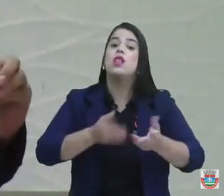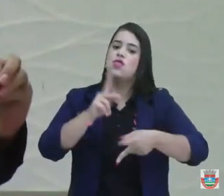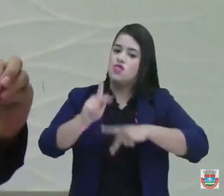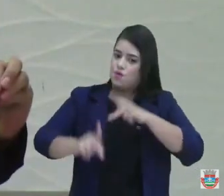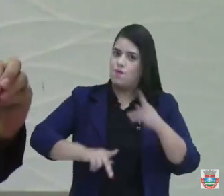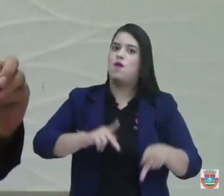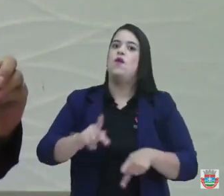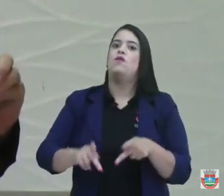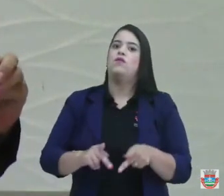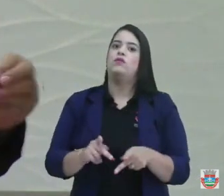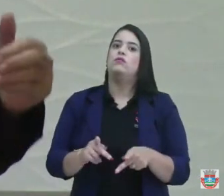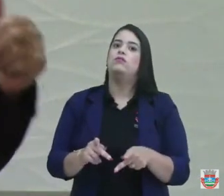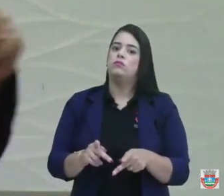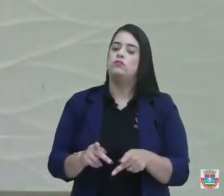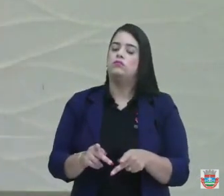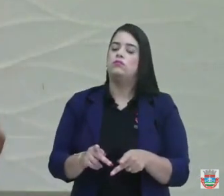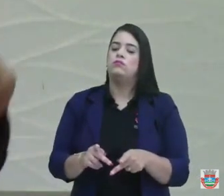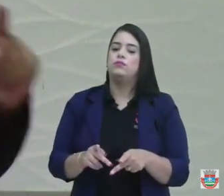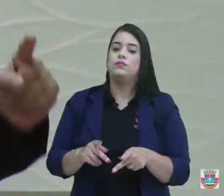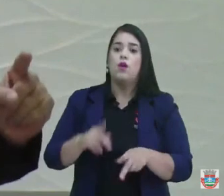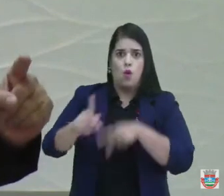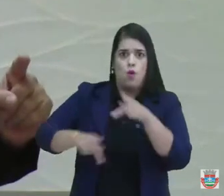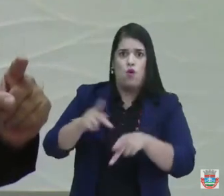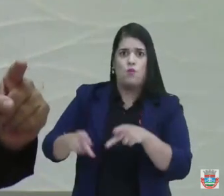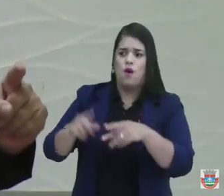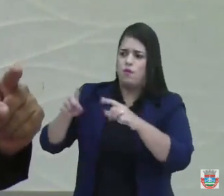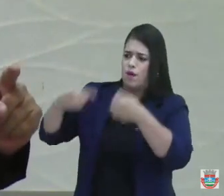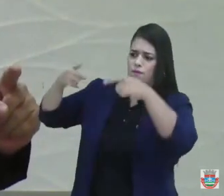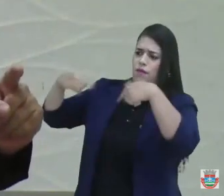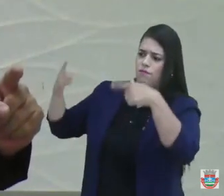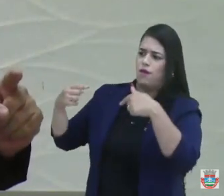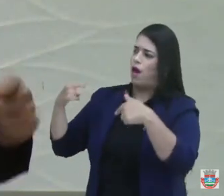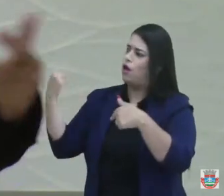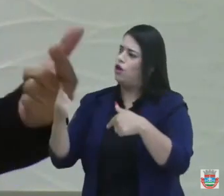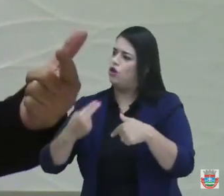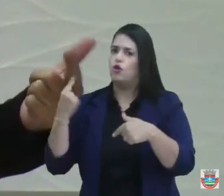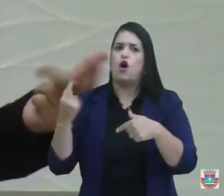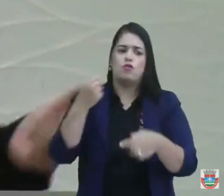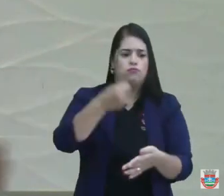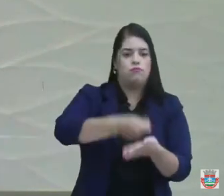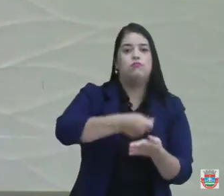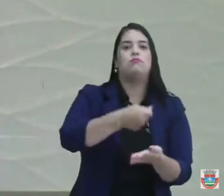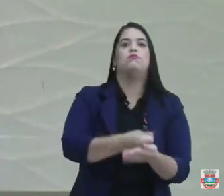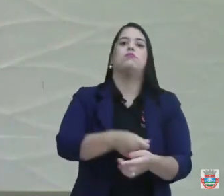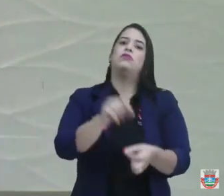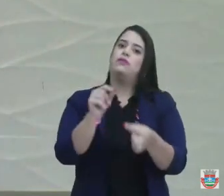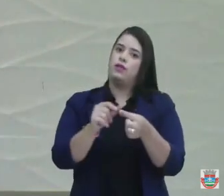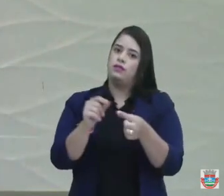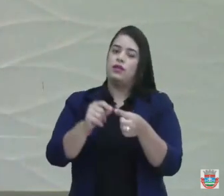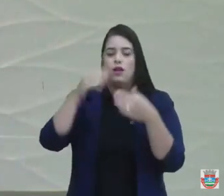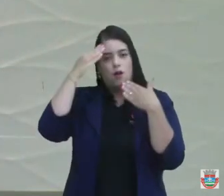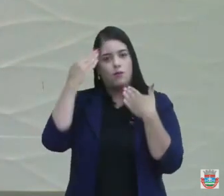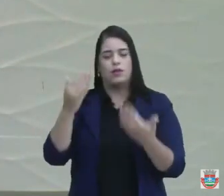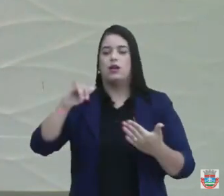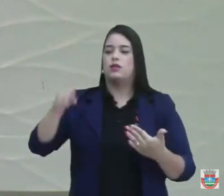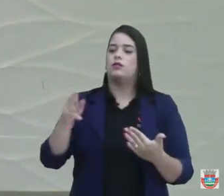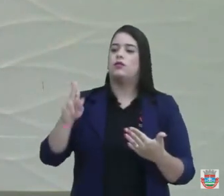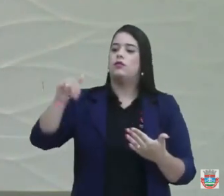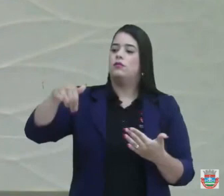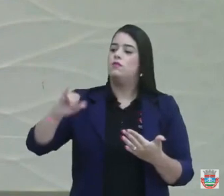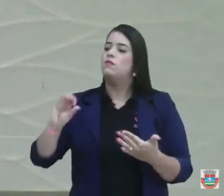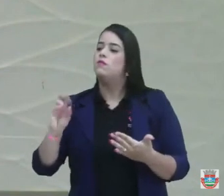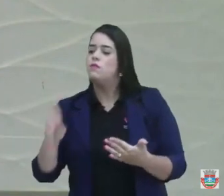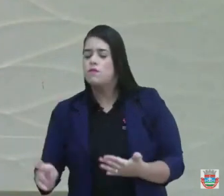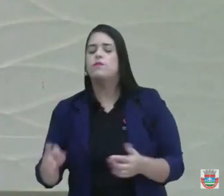população. E a população nos repassa para a gente cobrar nessa casa e para que seja feito. Agradeço a Júnior, que foi lá e fez a